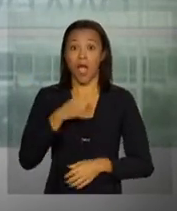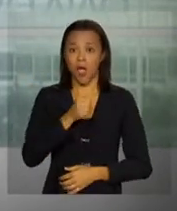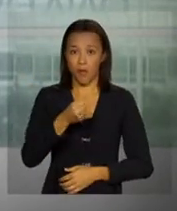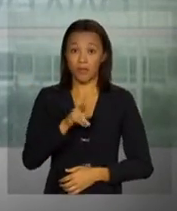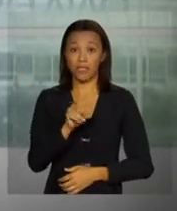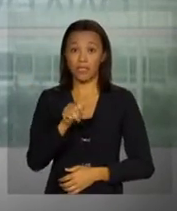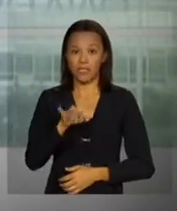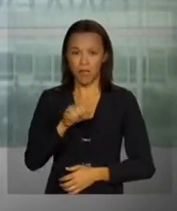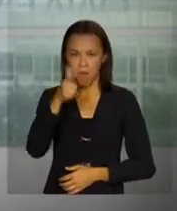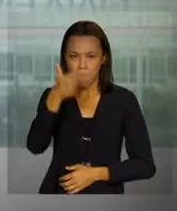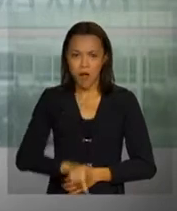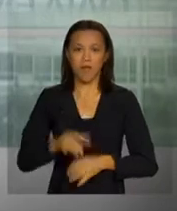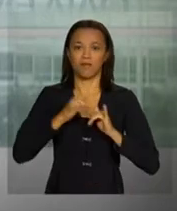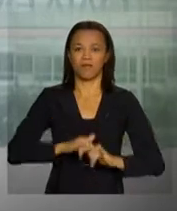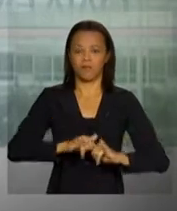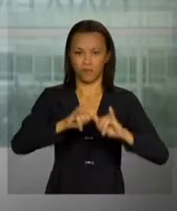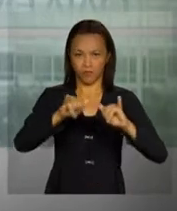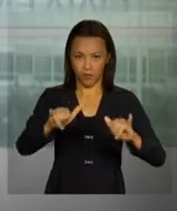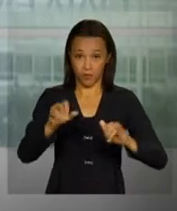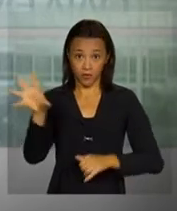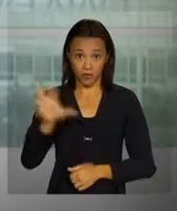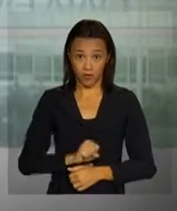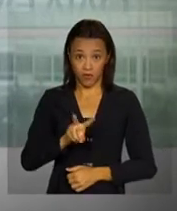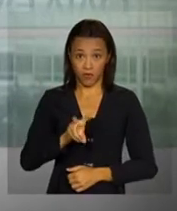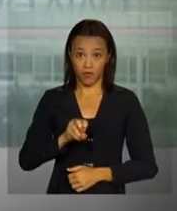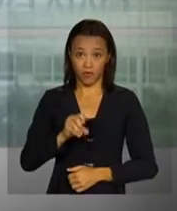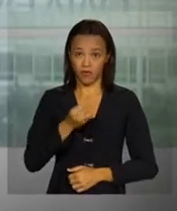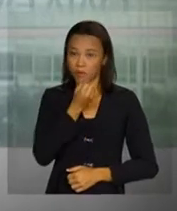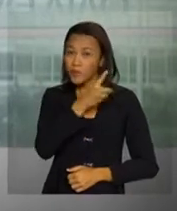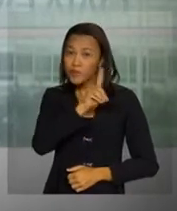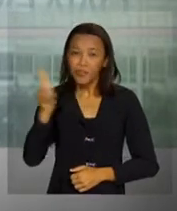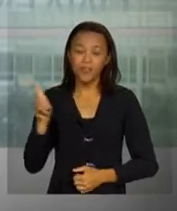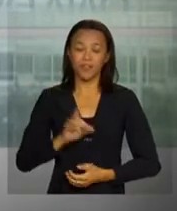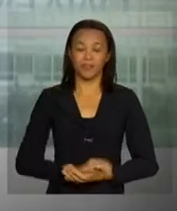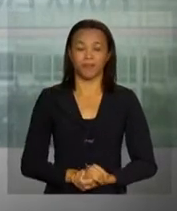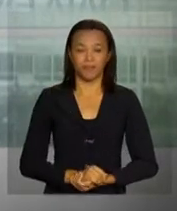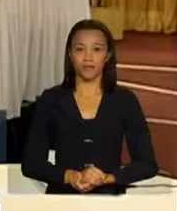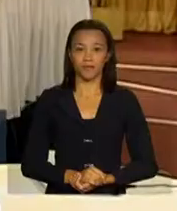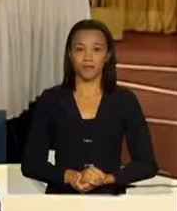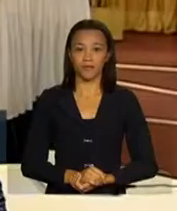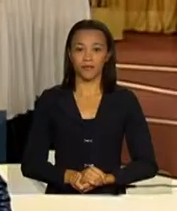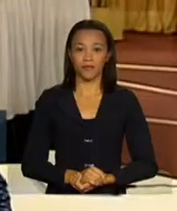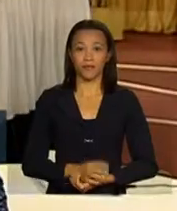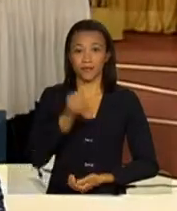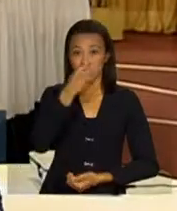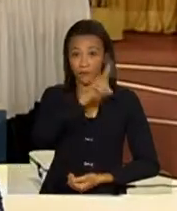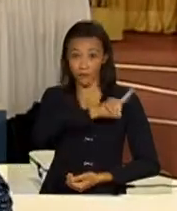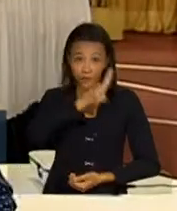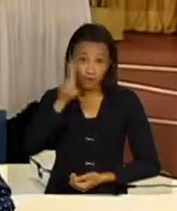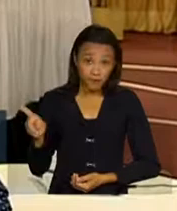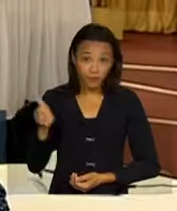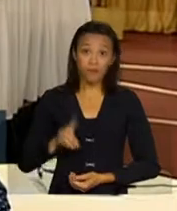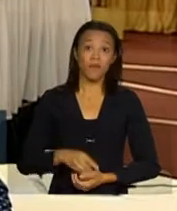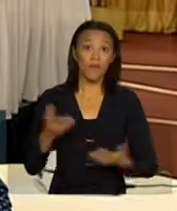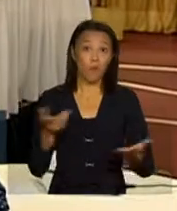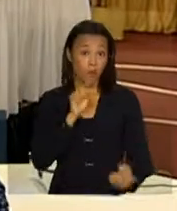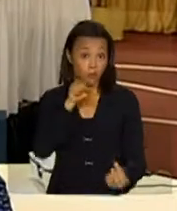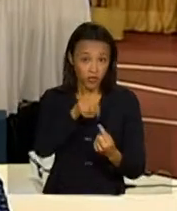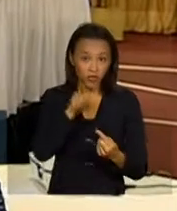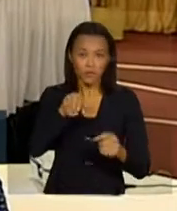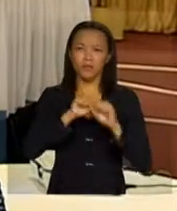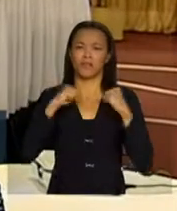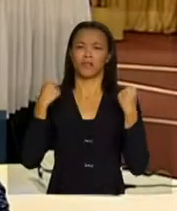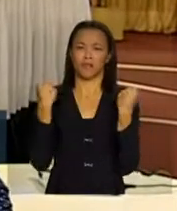Daniela Almeida tem as informações ao vivo. Bom dia, Daniela. Bom dia, Malu. O objetivo deste